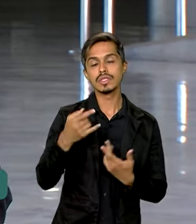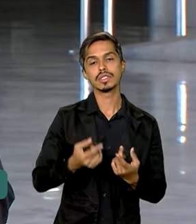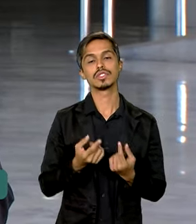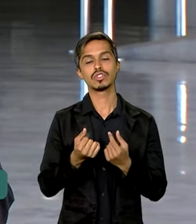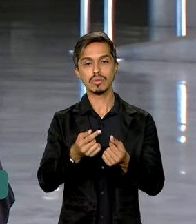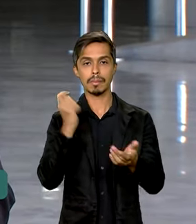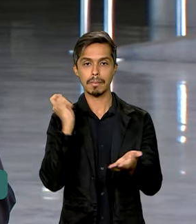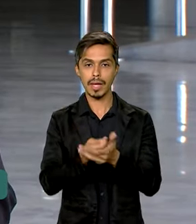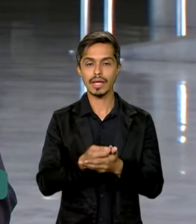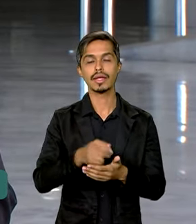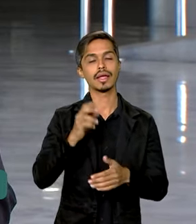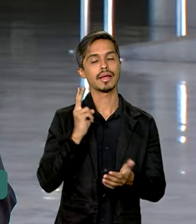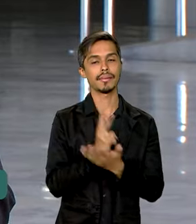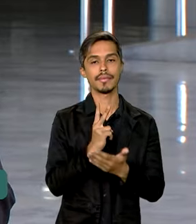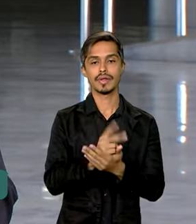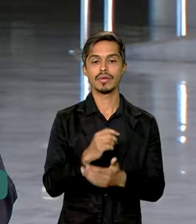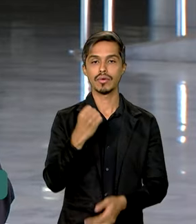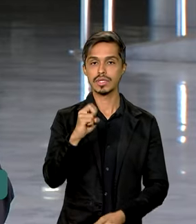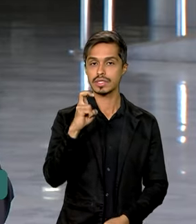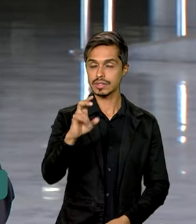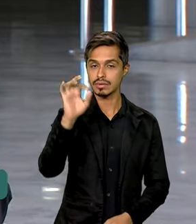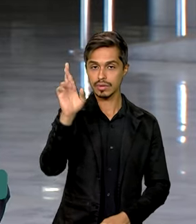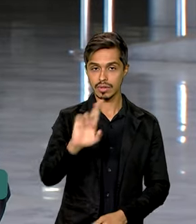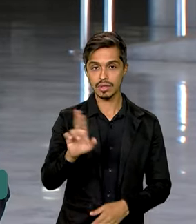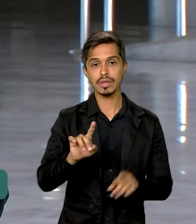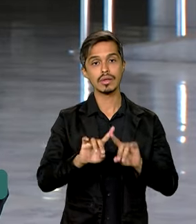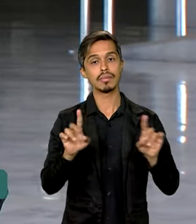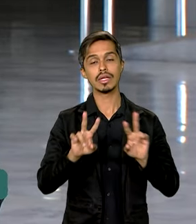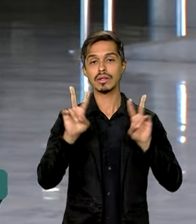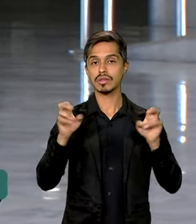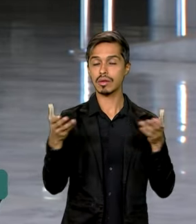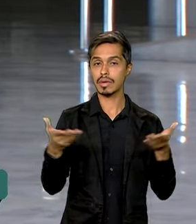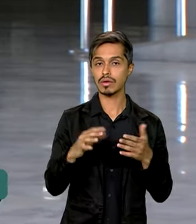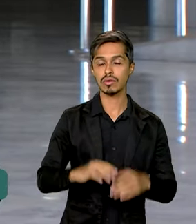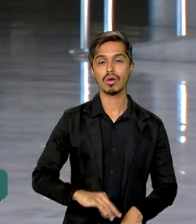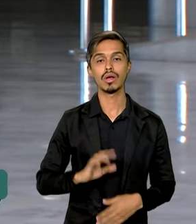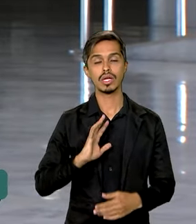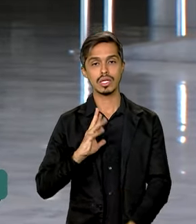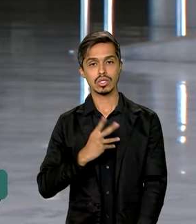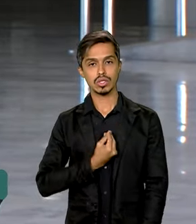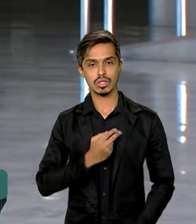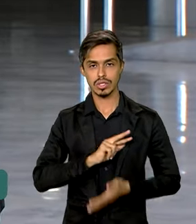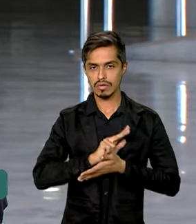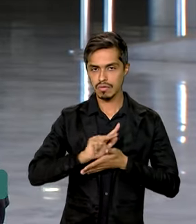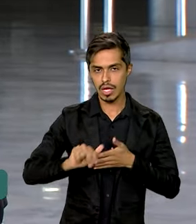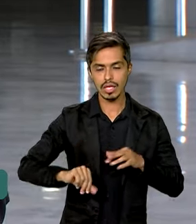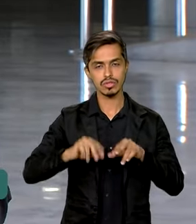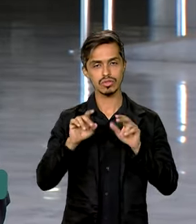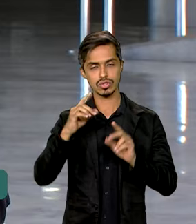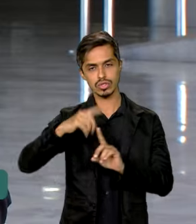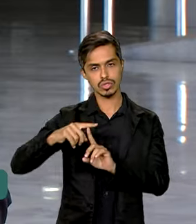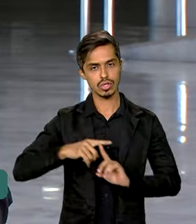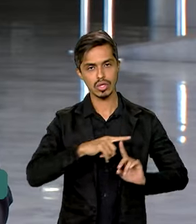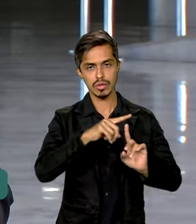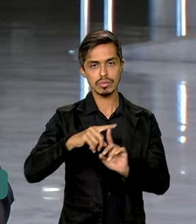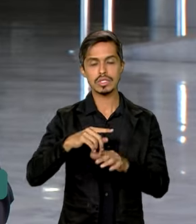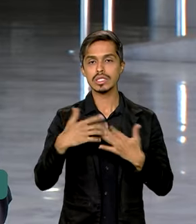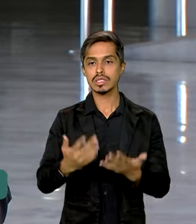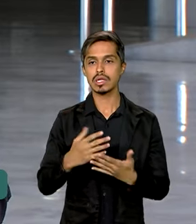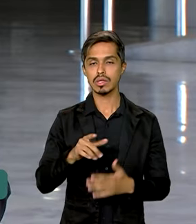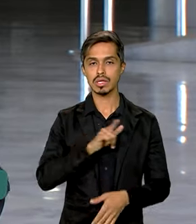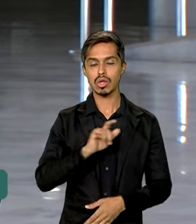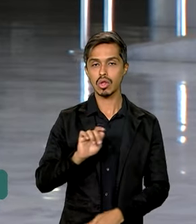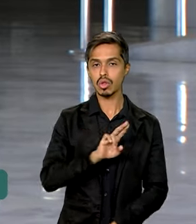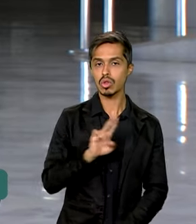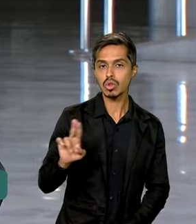E uma novidade do Enem neste ano em relação aos transgêneros, transexuais, travestis, é que essas pessoas vão ter